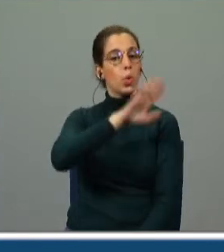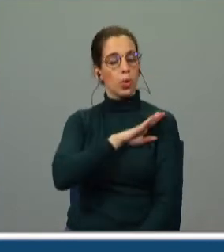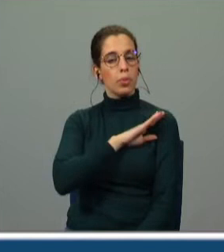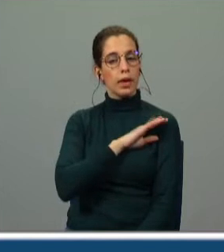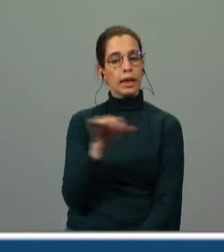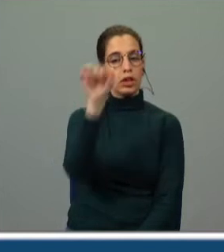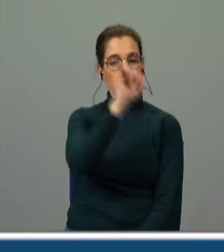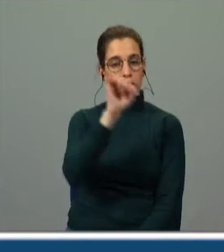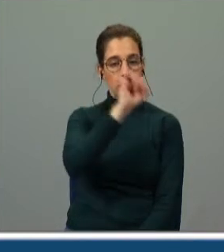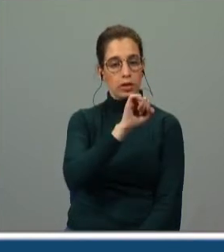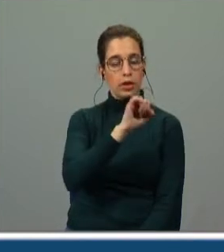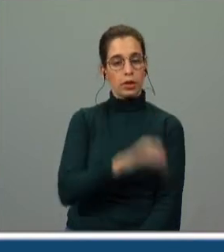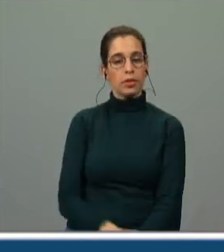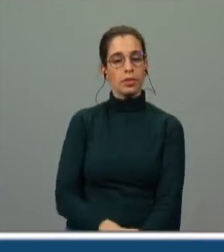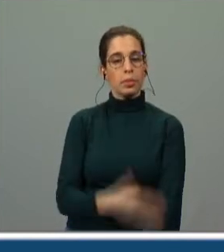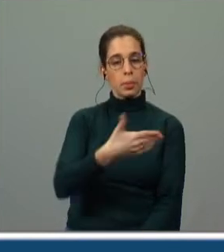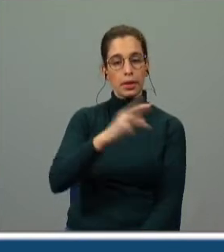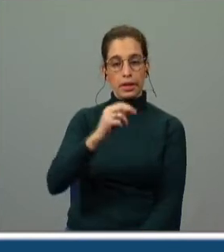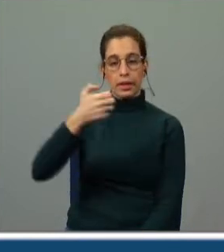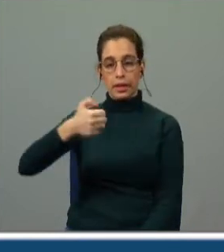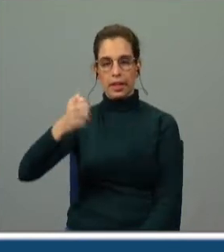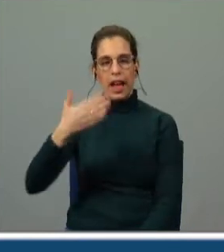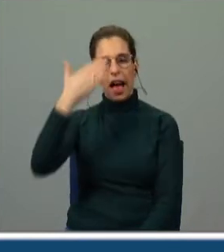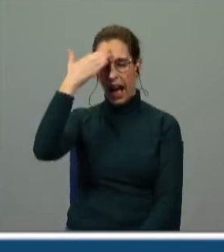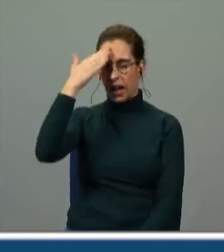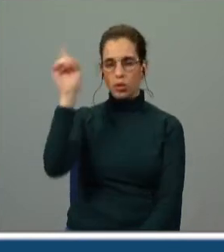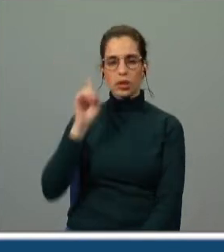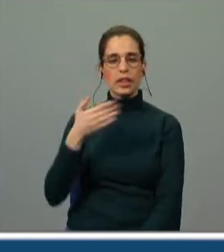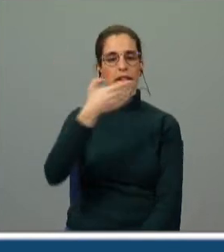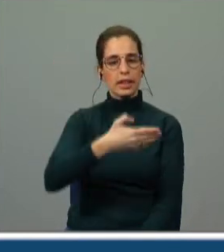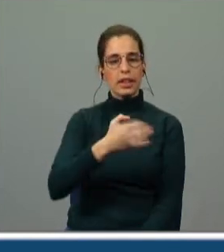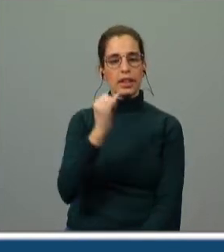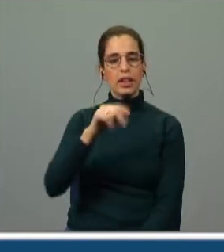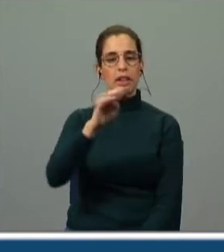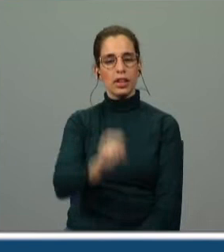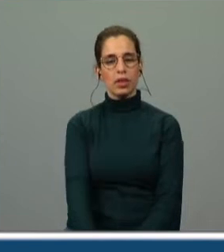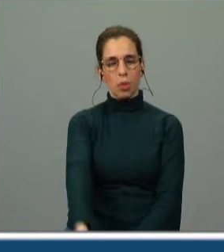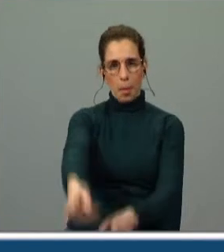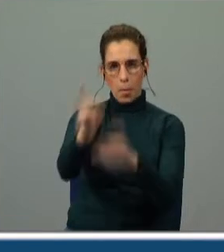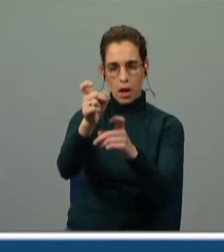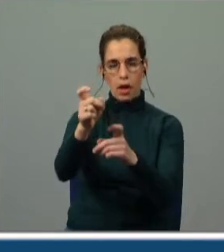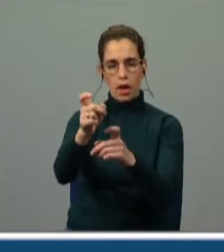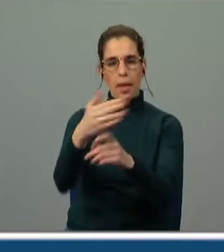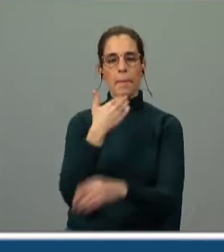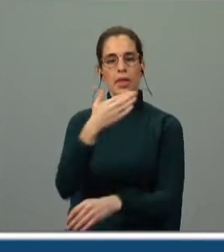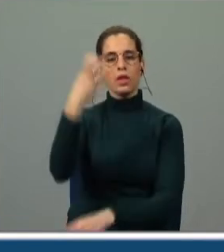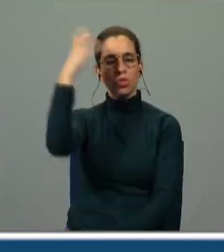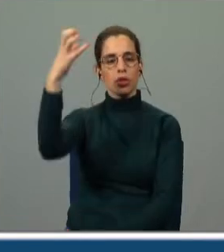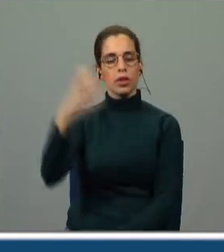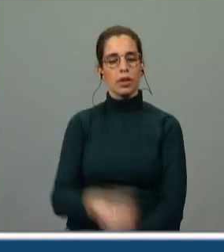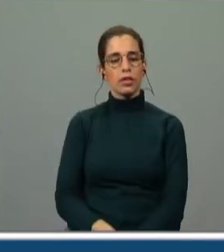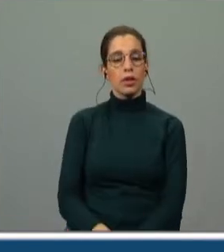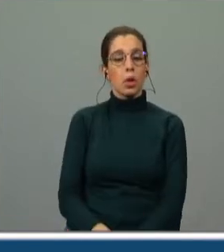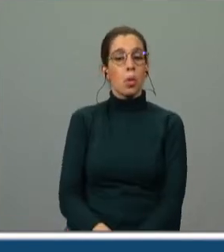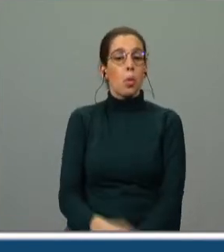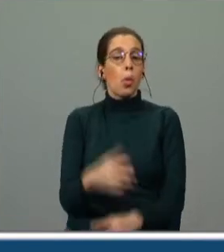janeiro de 1355, creio que foi dia 7, Inês foi degolada a mando do rei por razões envoltas em dúvida